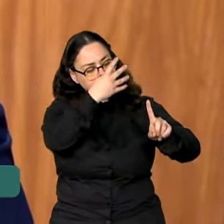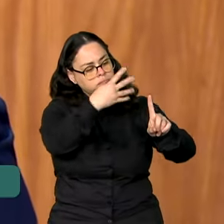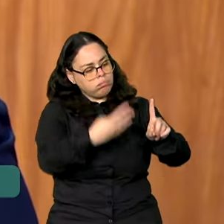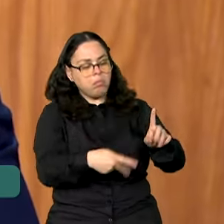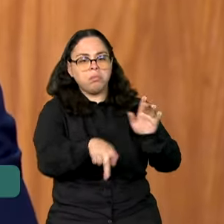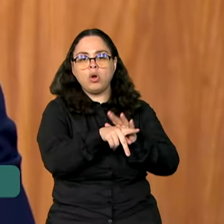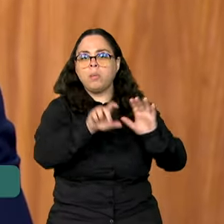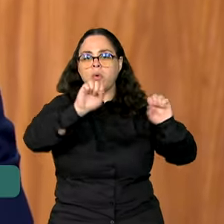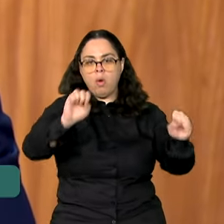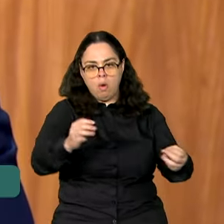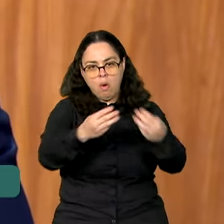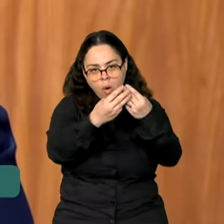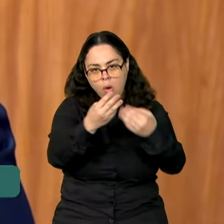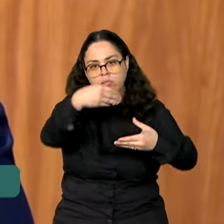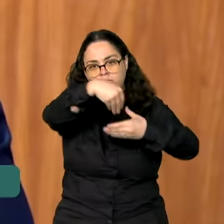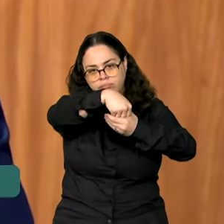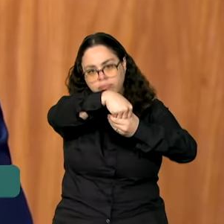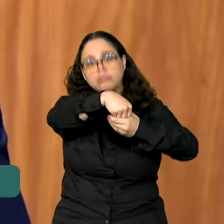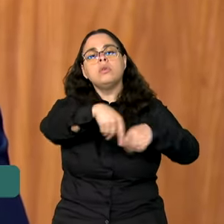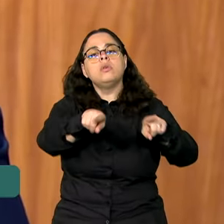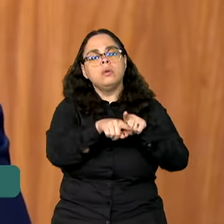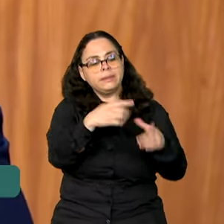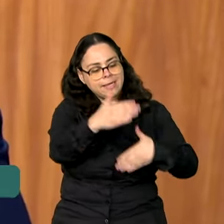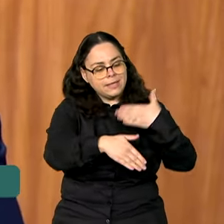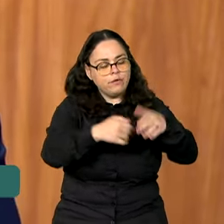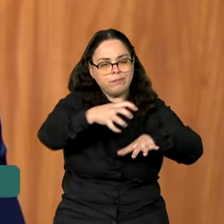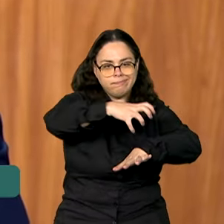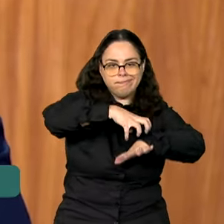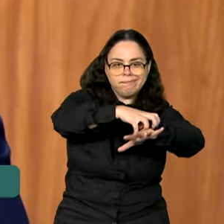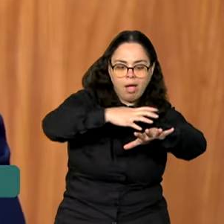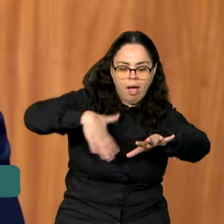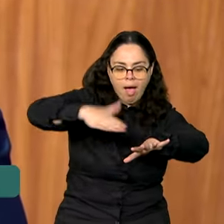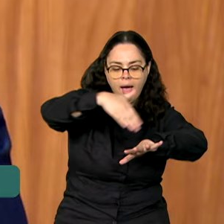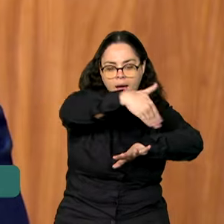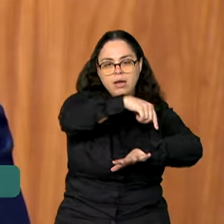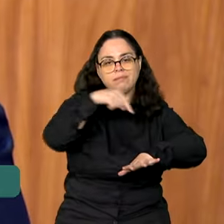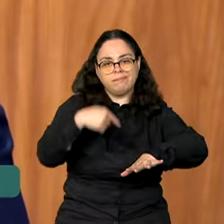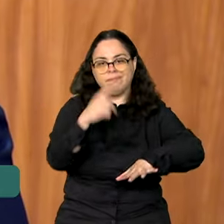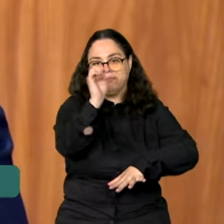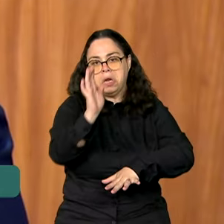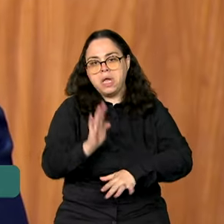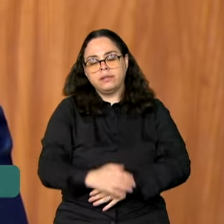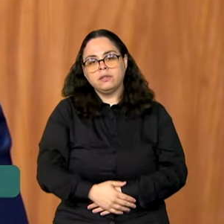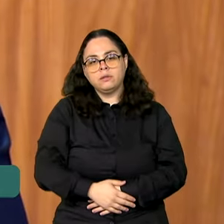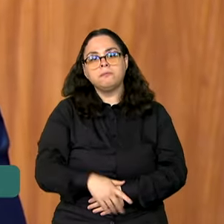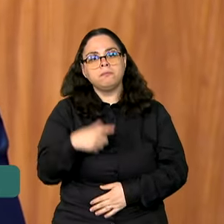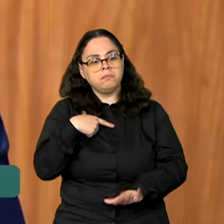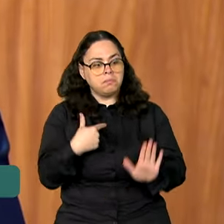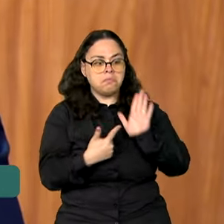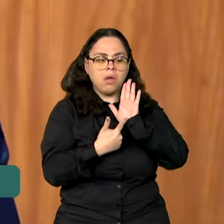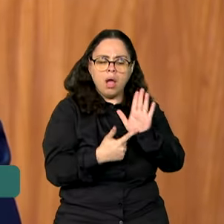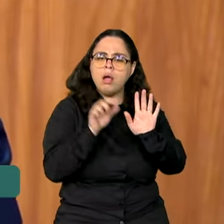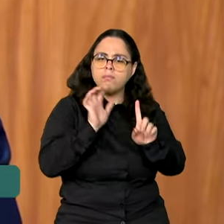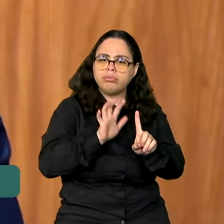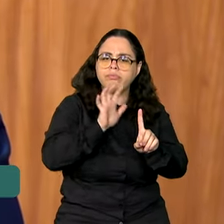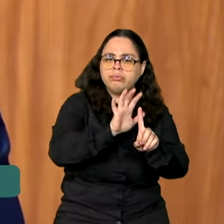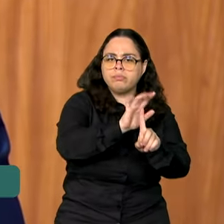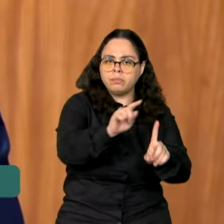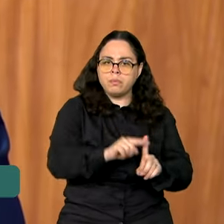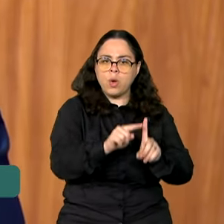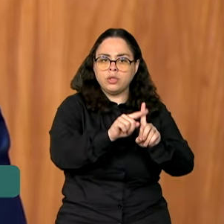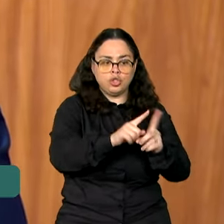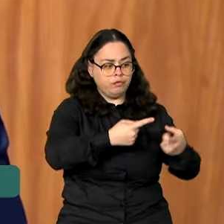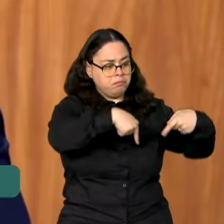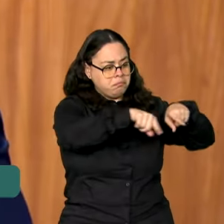da ONU quanto à importância de se desenvolver o setor em toda esta região, com reflexos positivos para todos os nossos